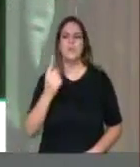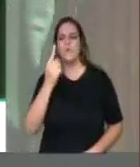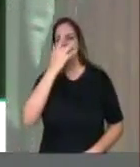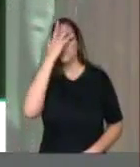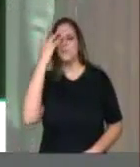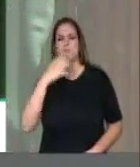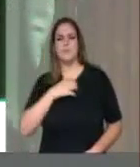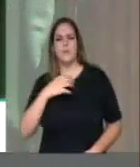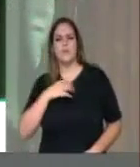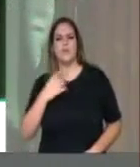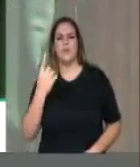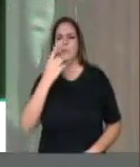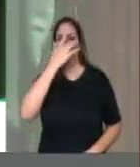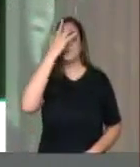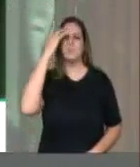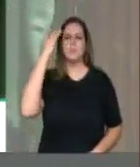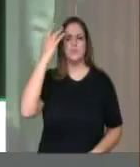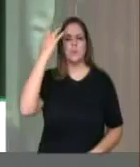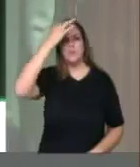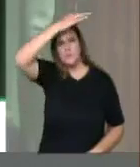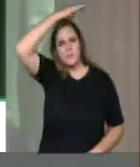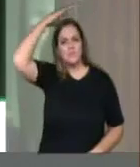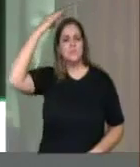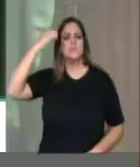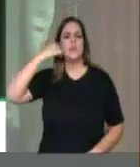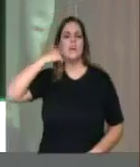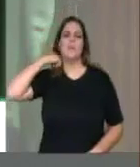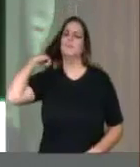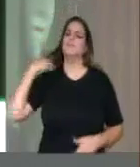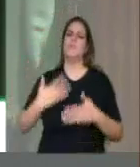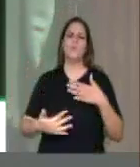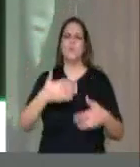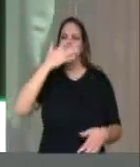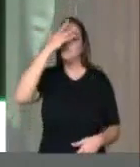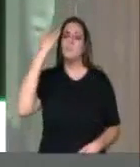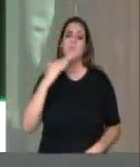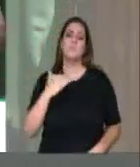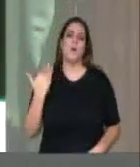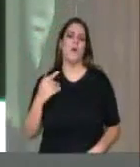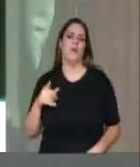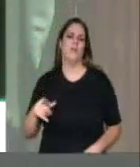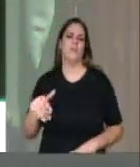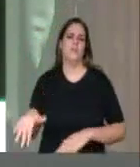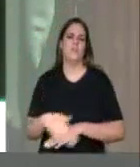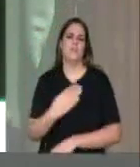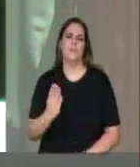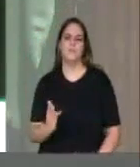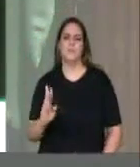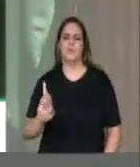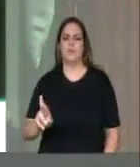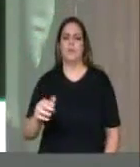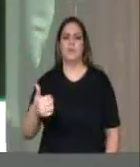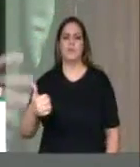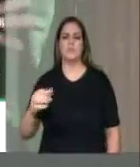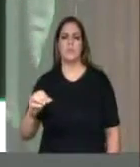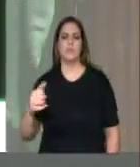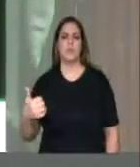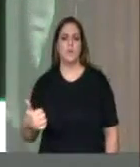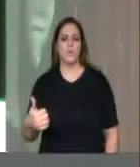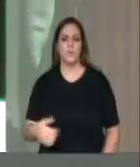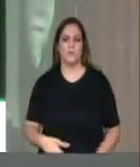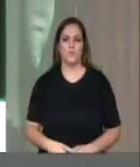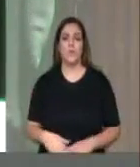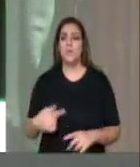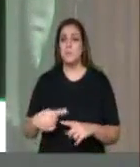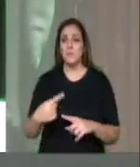brasileiro sendo vítima. Vidas estão sendo perdidas no leito da BR-101 por irresponsabilidade de uma concessão feita